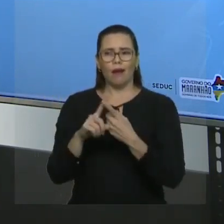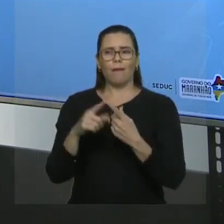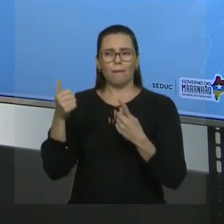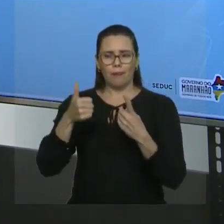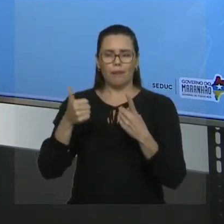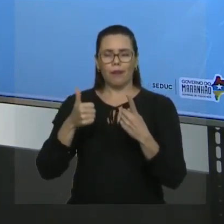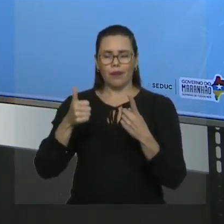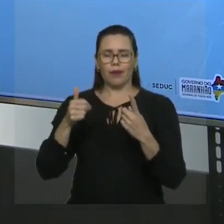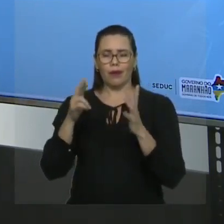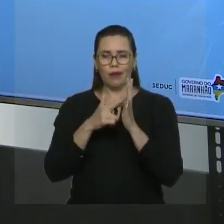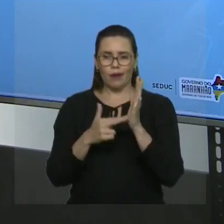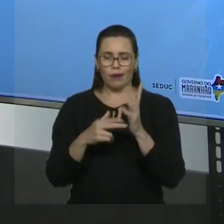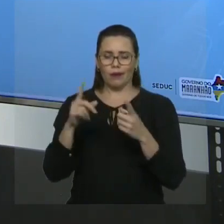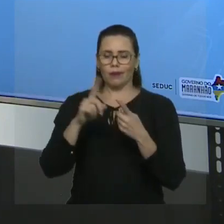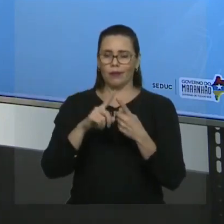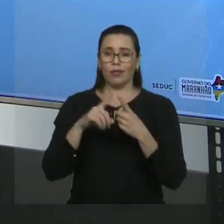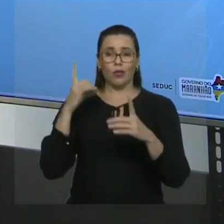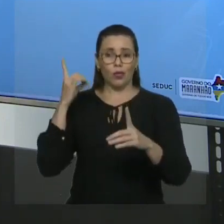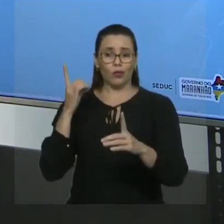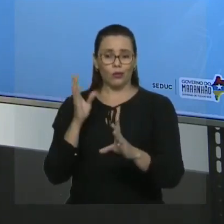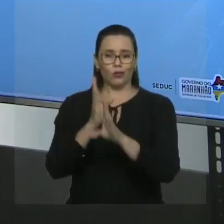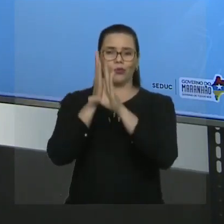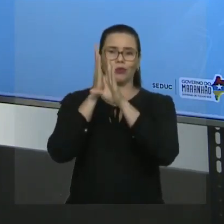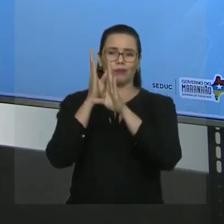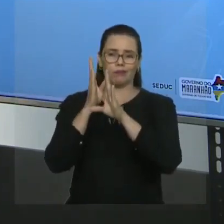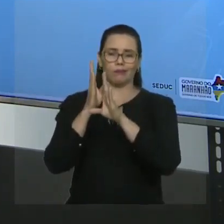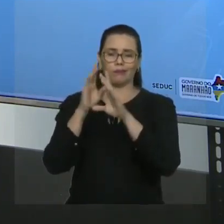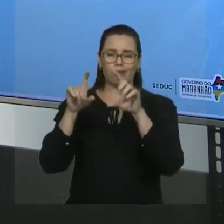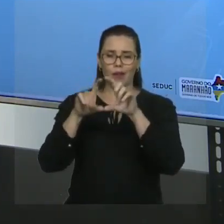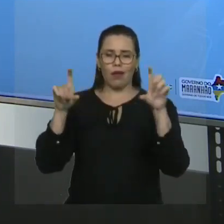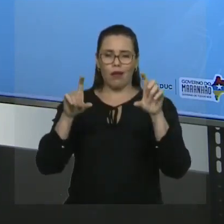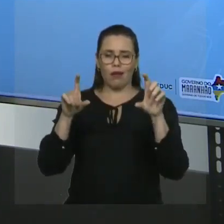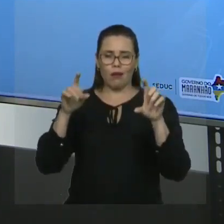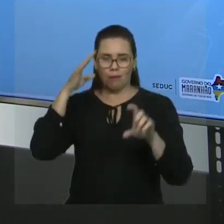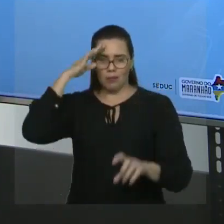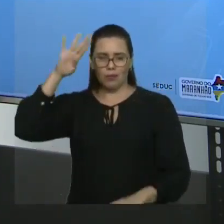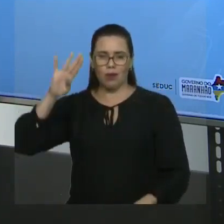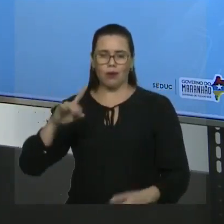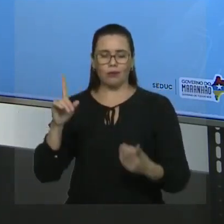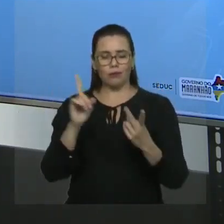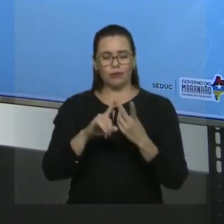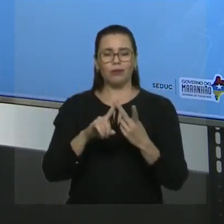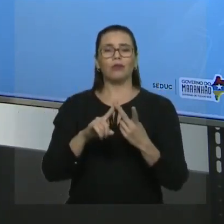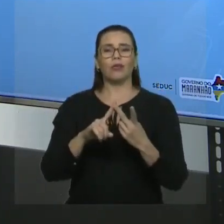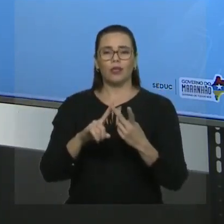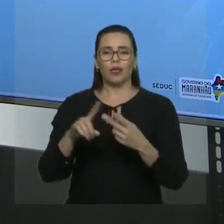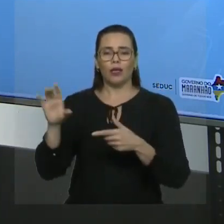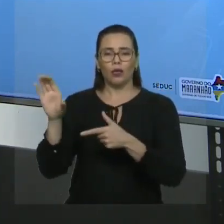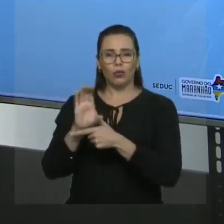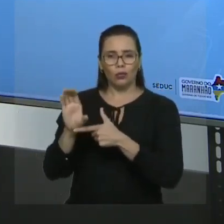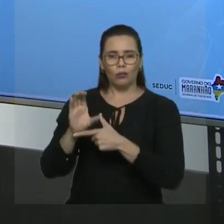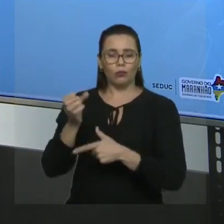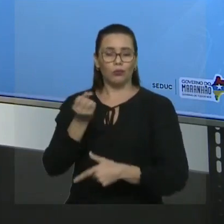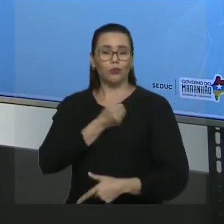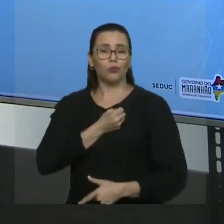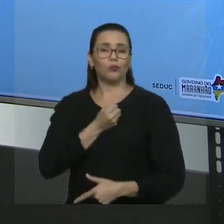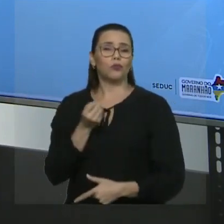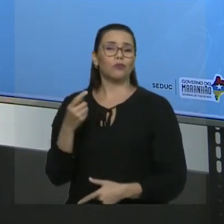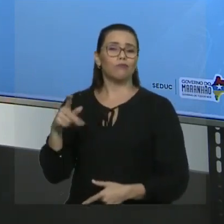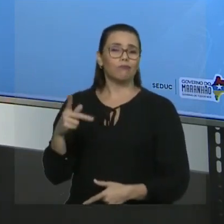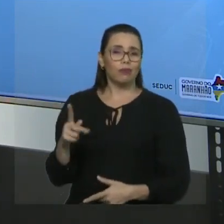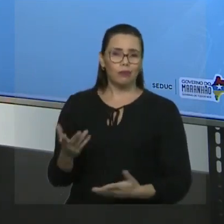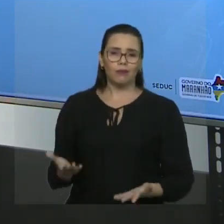principal. Segunda regra, numerar a cadeia principal. Você também já sabe numerar. Nós ainda não trabalhamos com a nomenclatura. Vamos trabalhar.